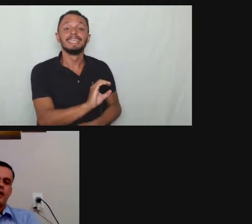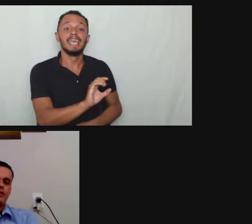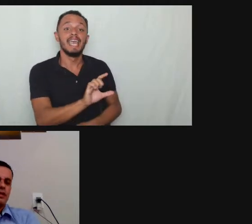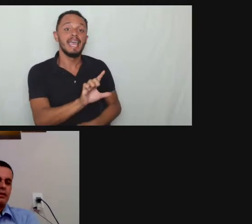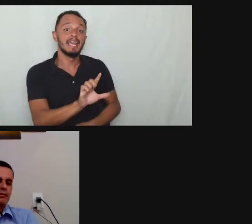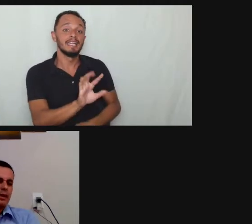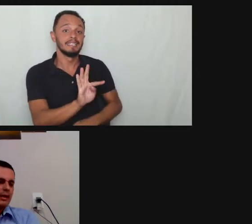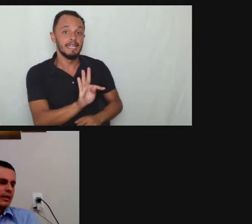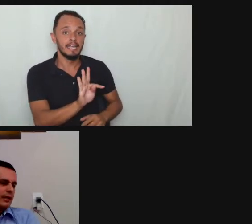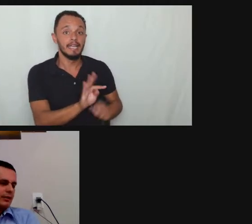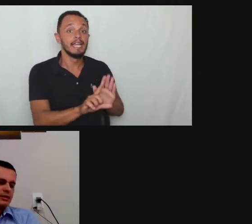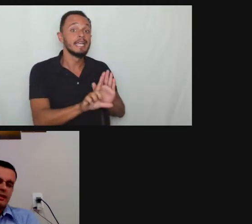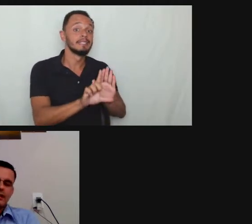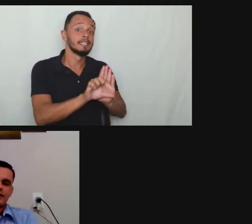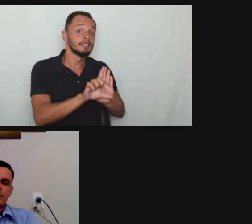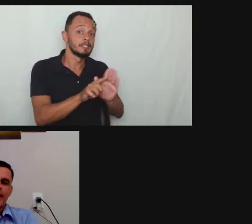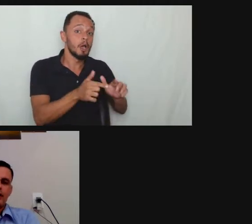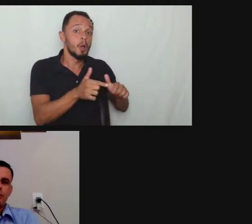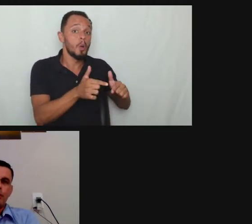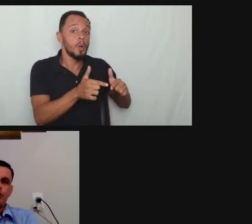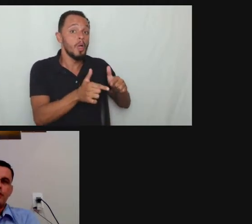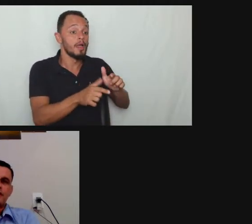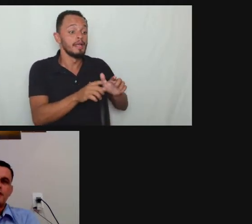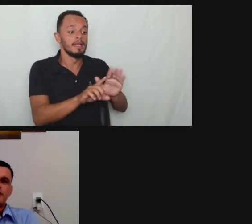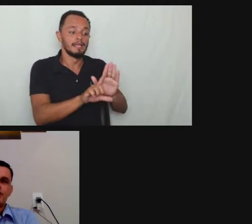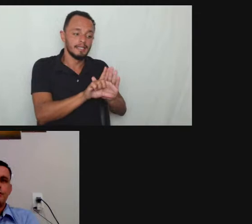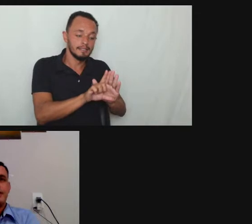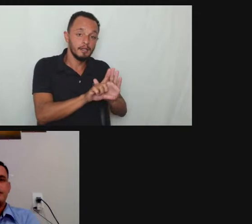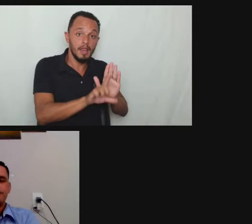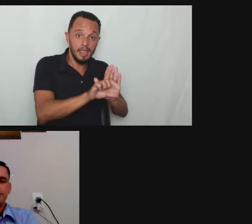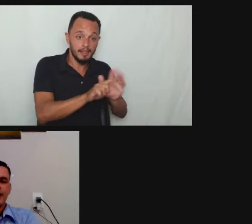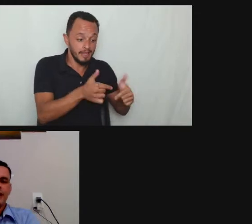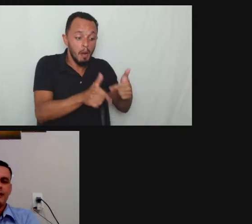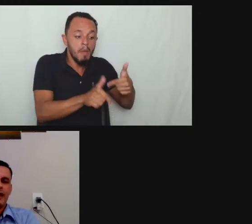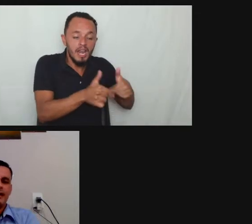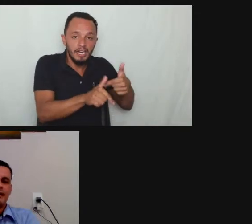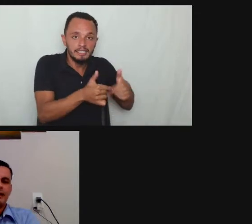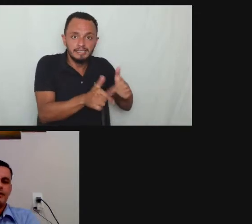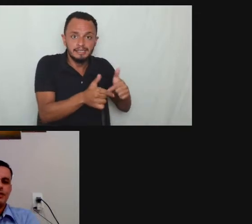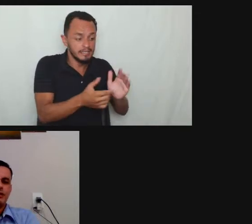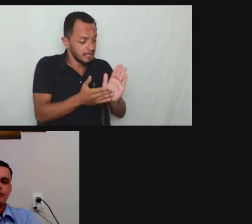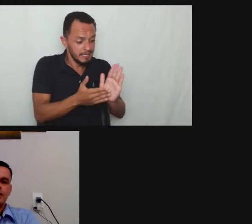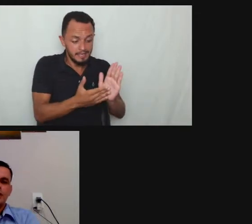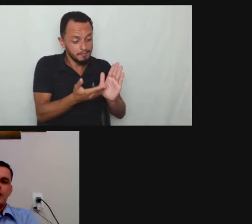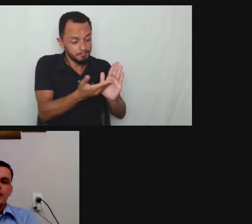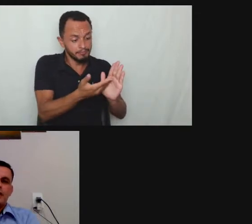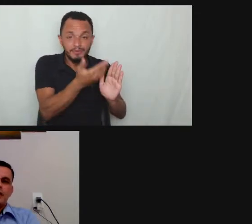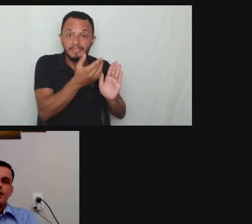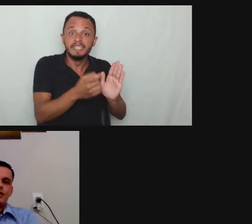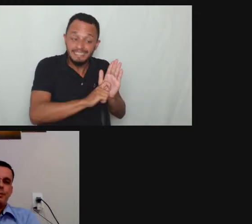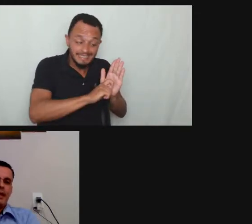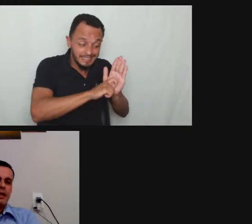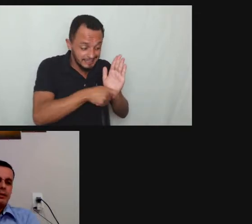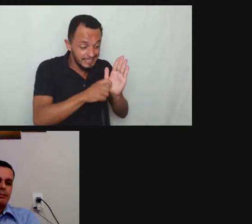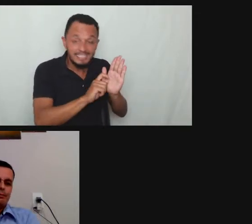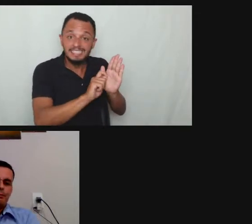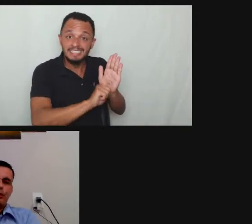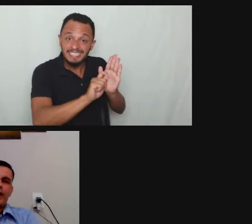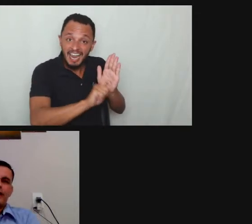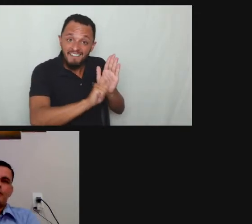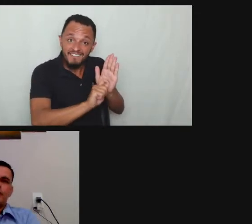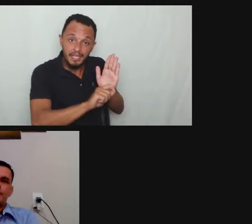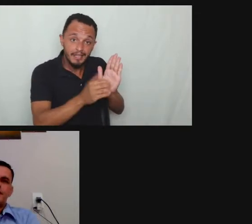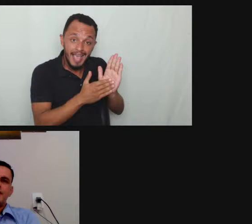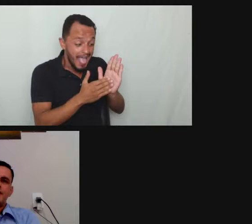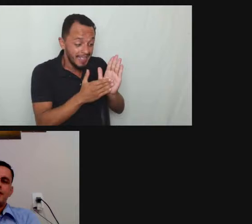ter um pouco né então sentido vamos lá ela tá aí a gente briga